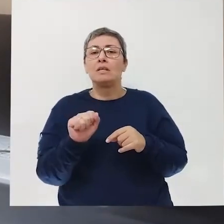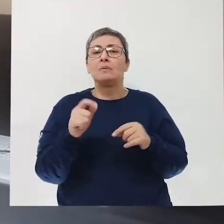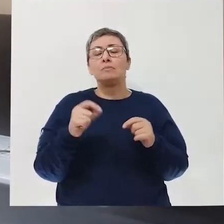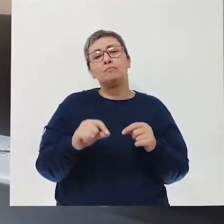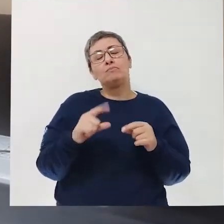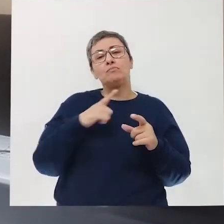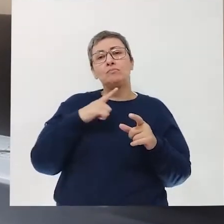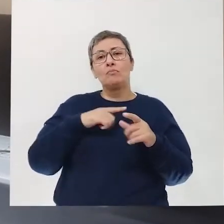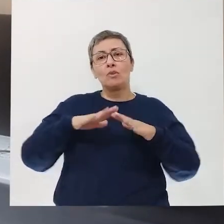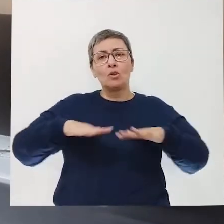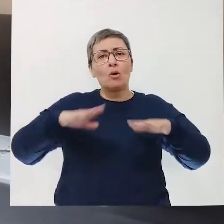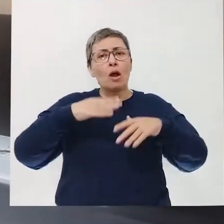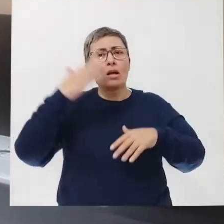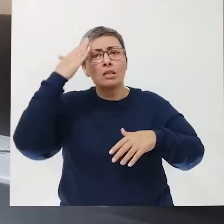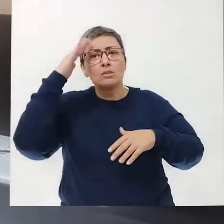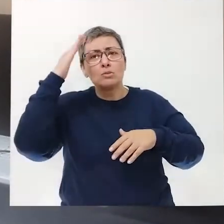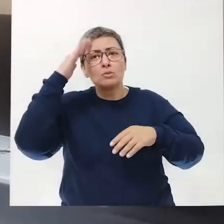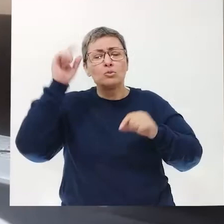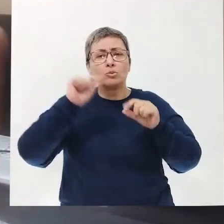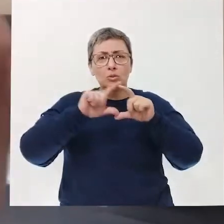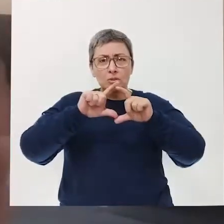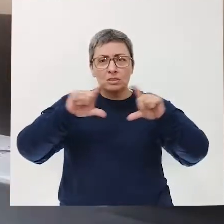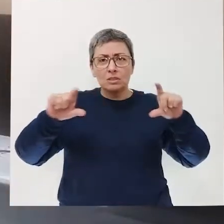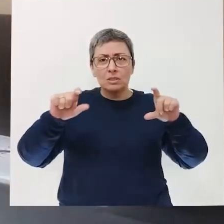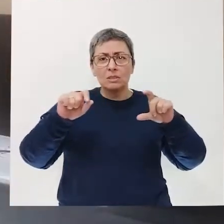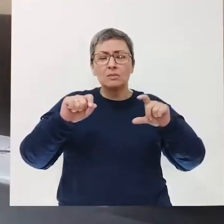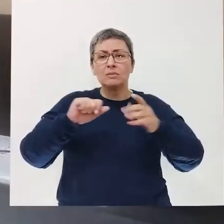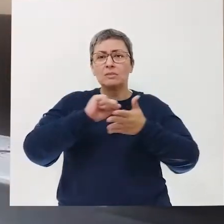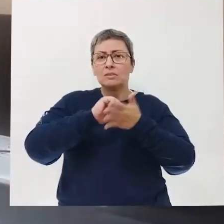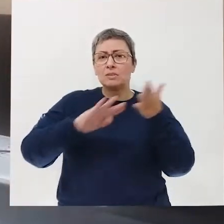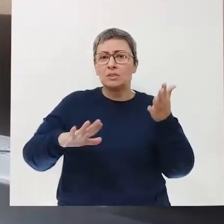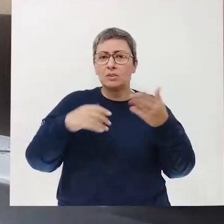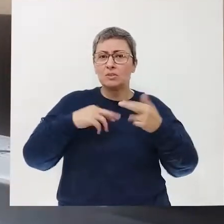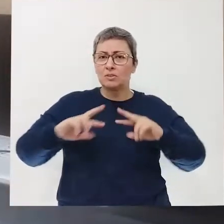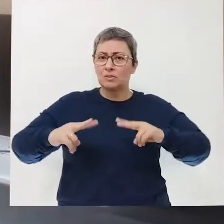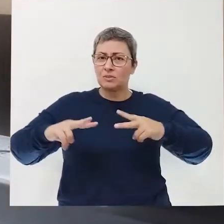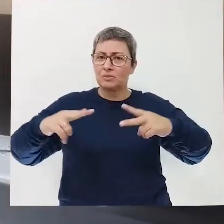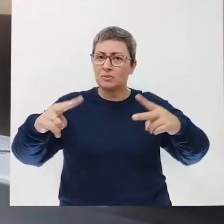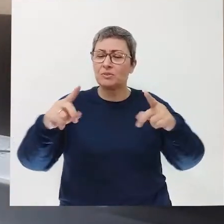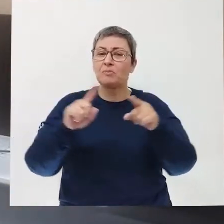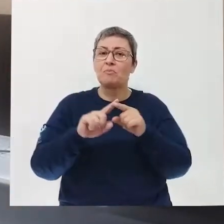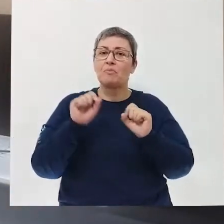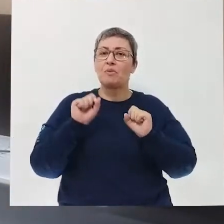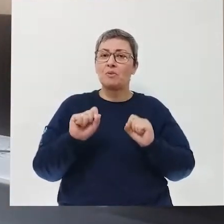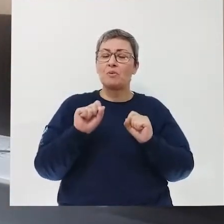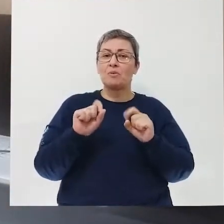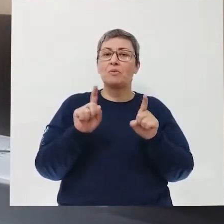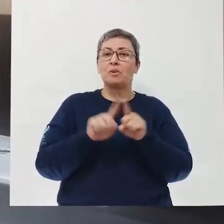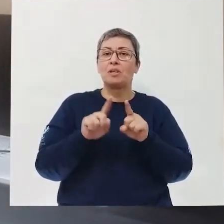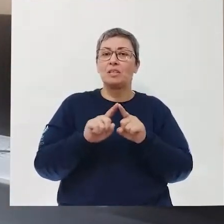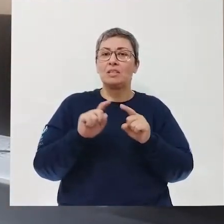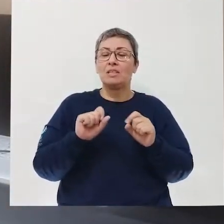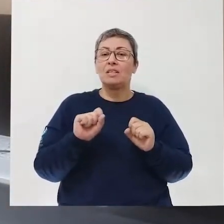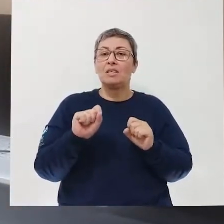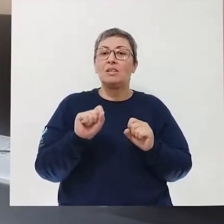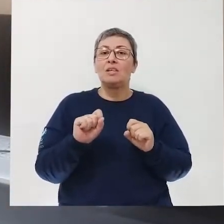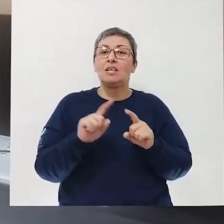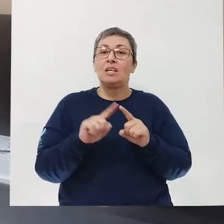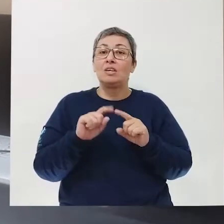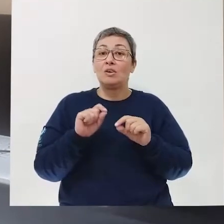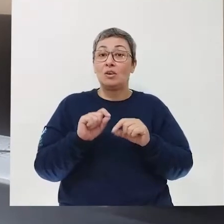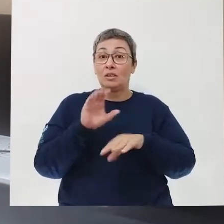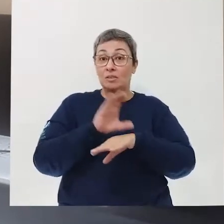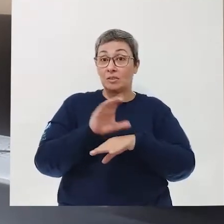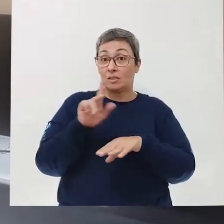seu entendimento, ela fez lá uma atividade, compartilhou, compartilhou com a sua